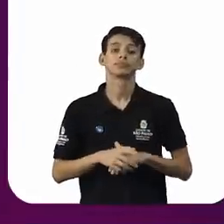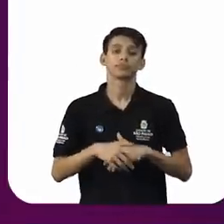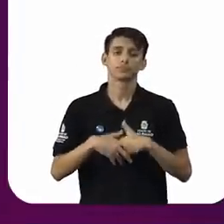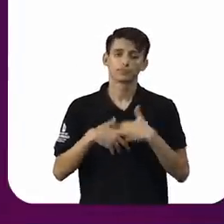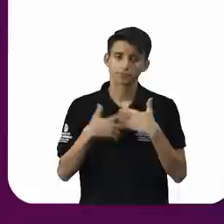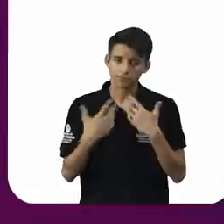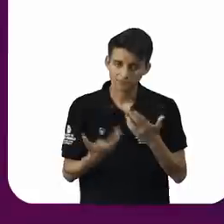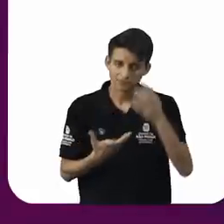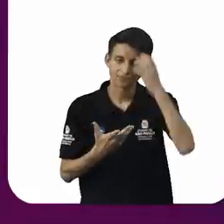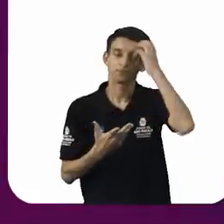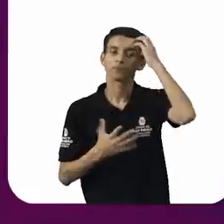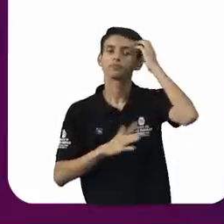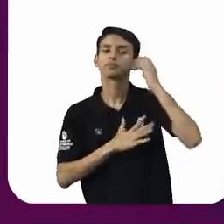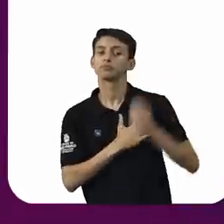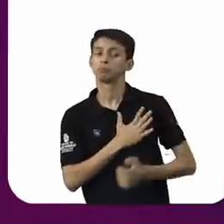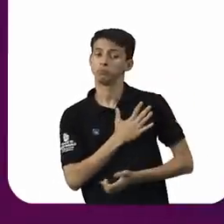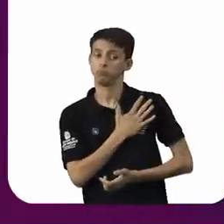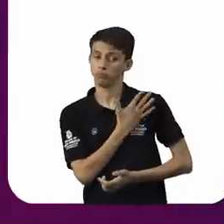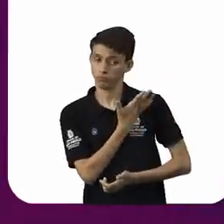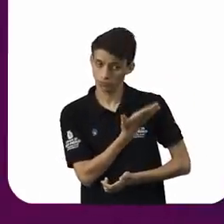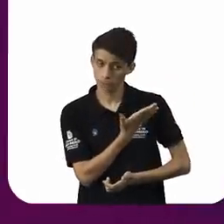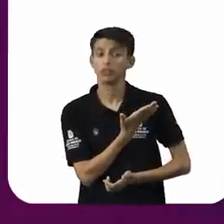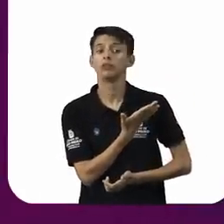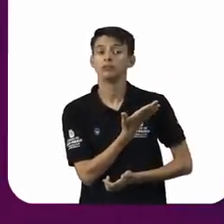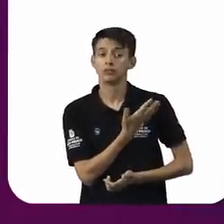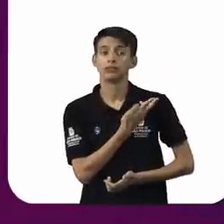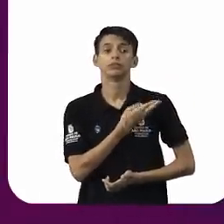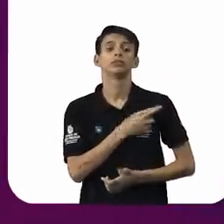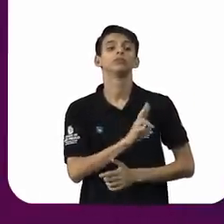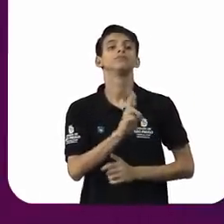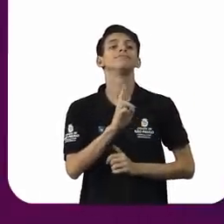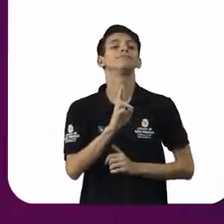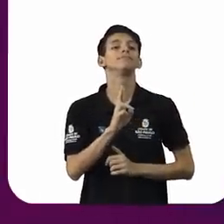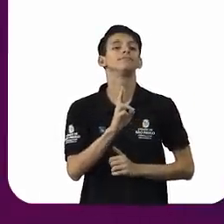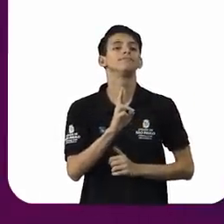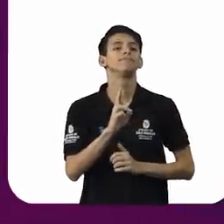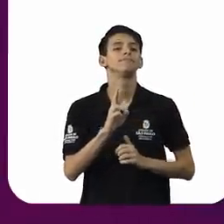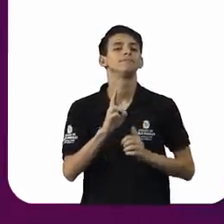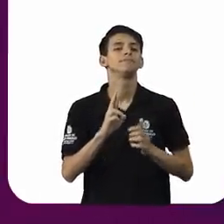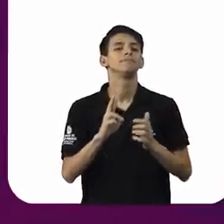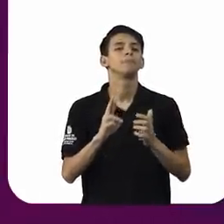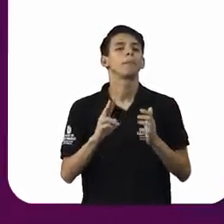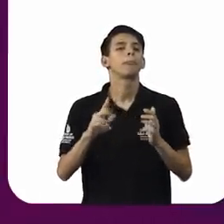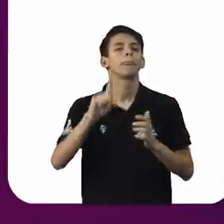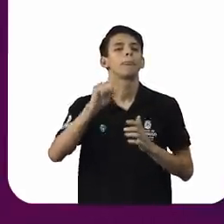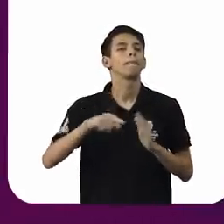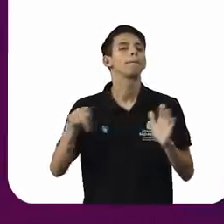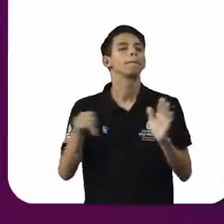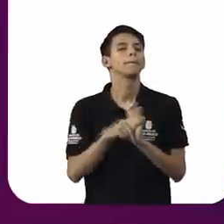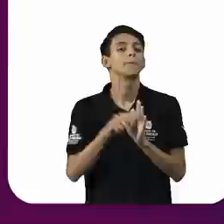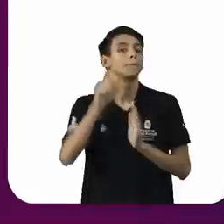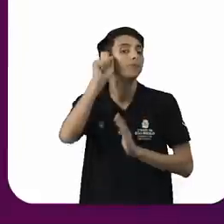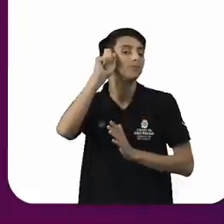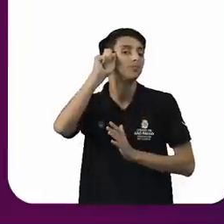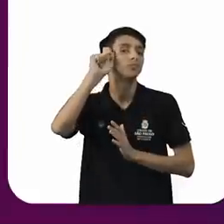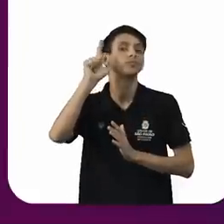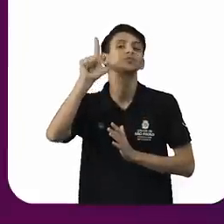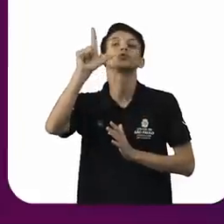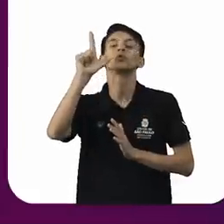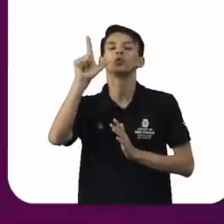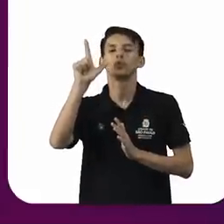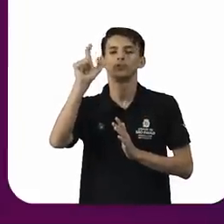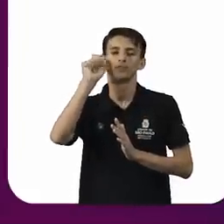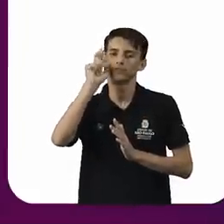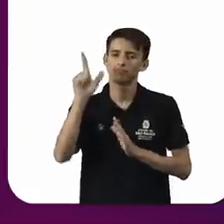emerge de uma decisão cultural. Um